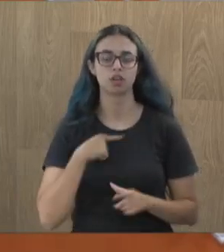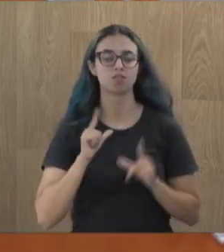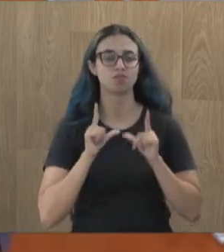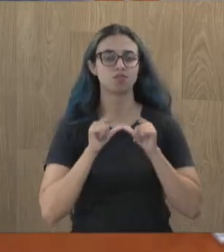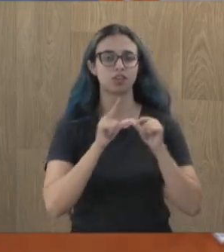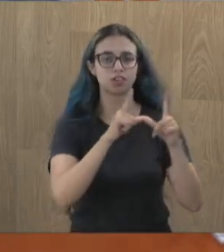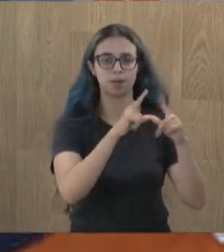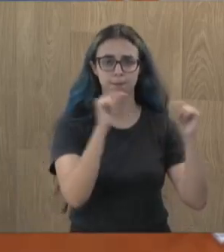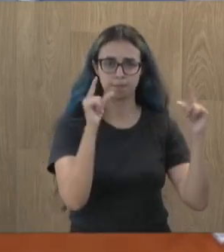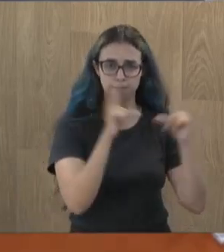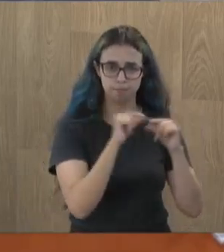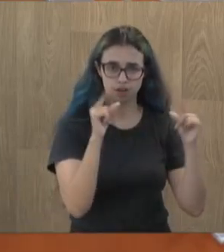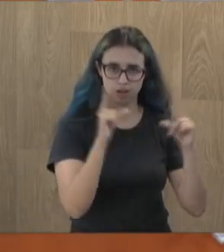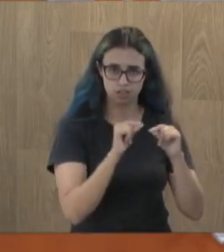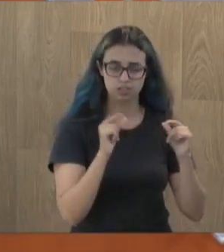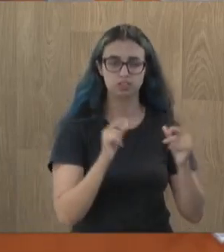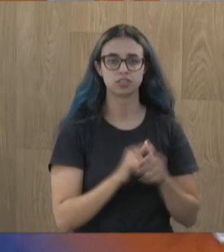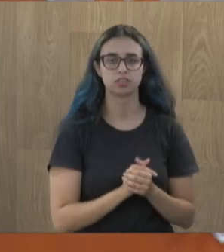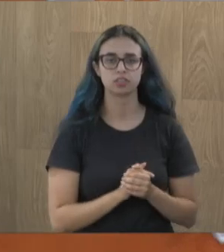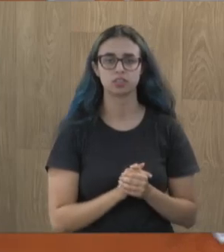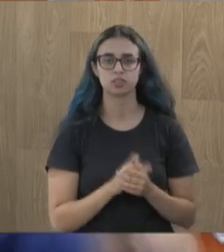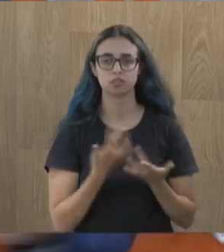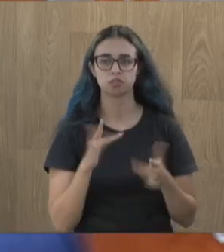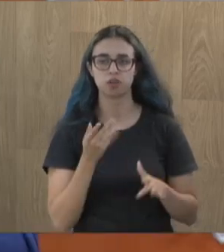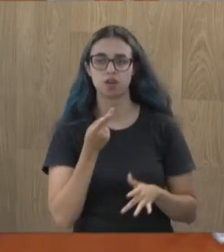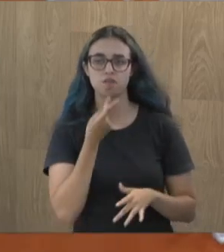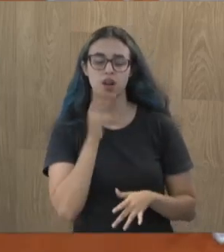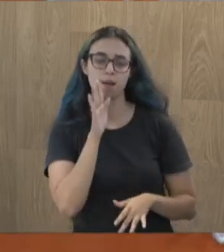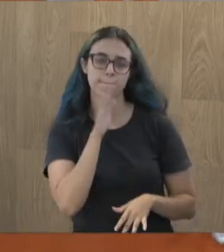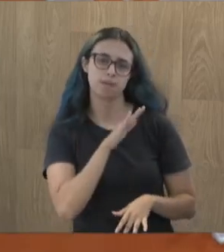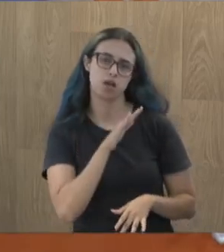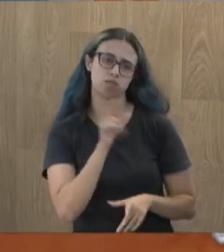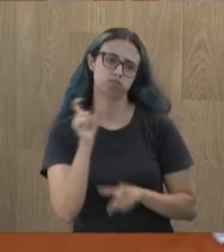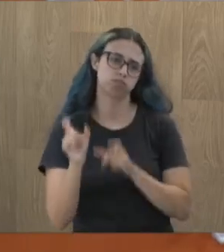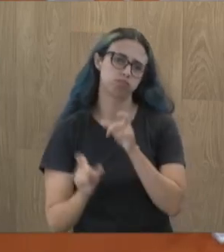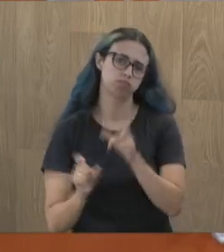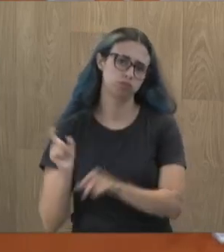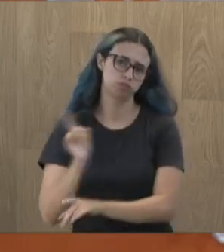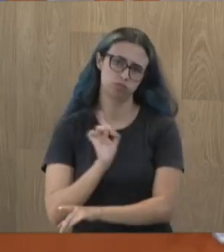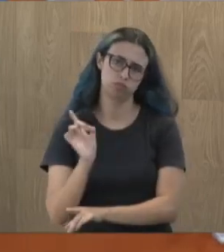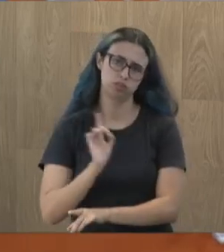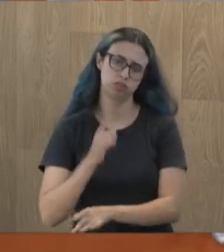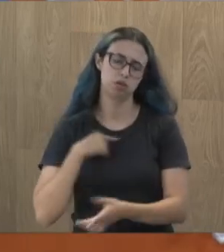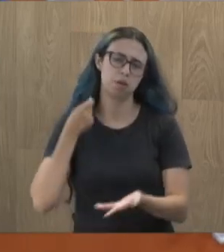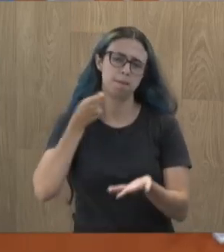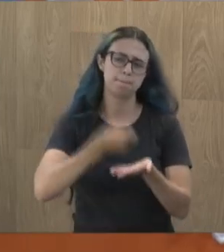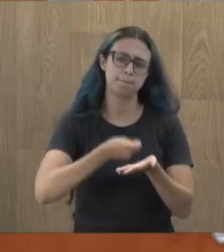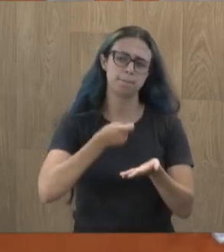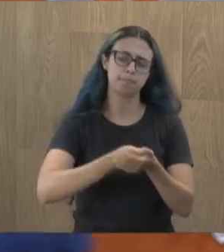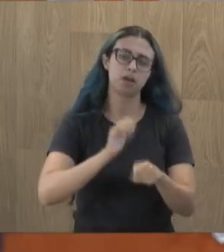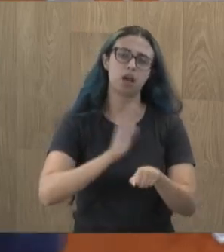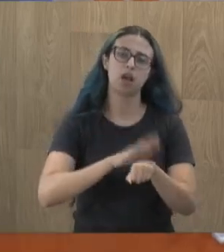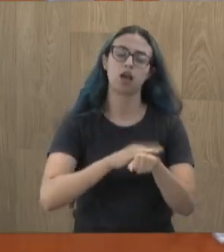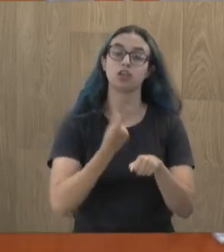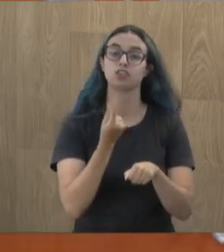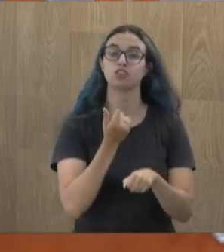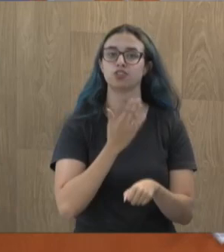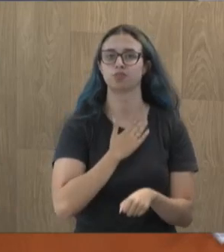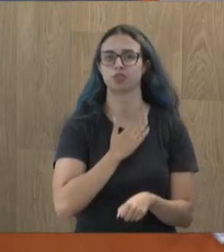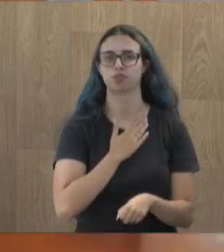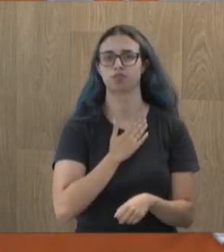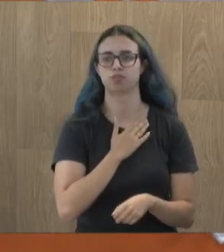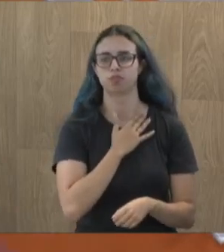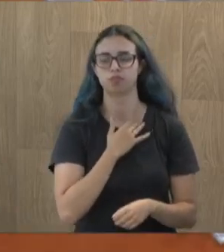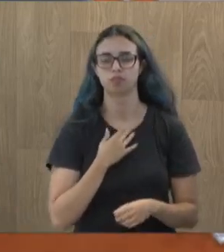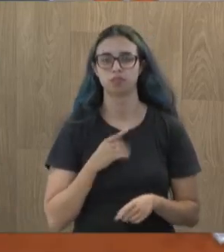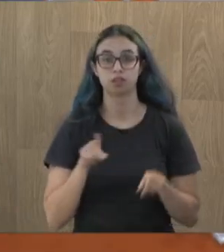agora, não quero denigrir nenhum colega, não. Paguei tudo com o dinheiro do meu bolso que eu comi. Fiquei no hotel